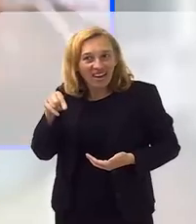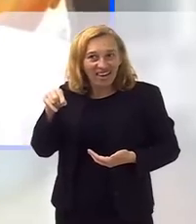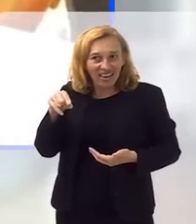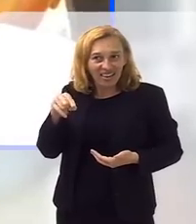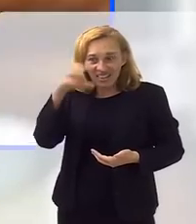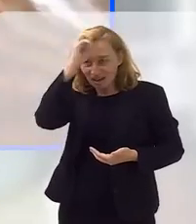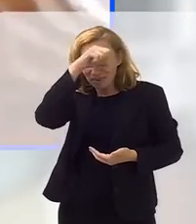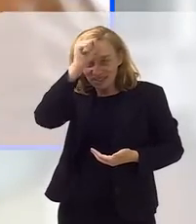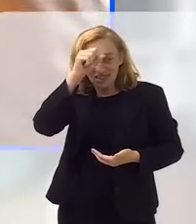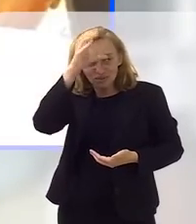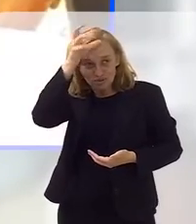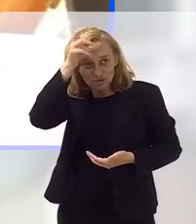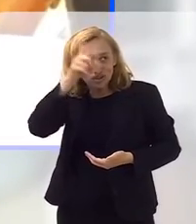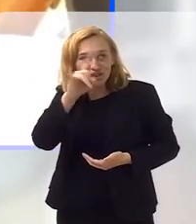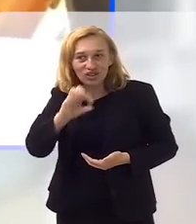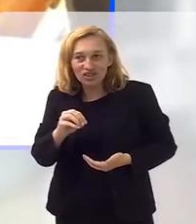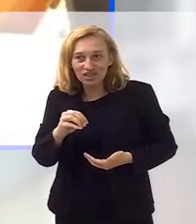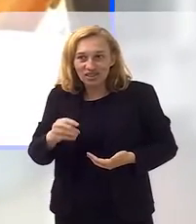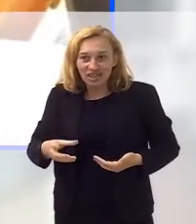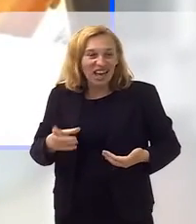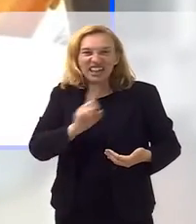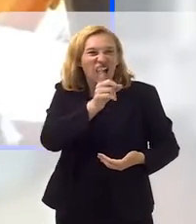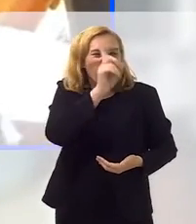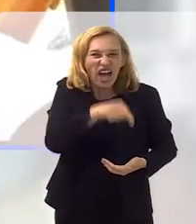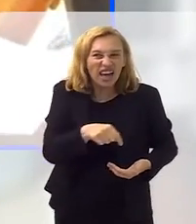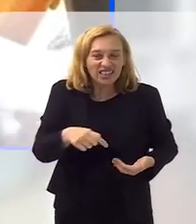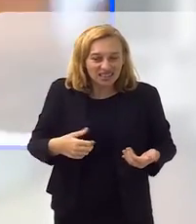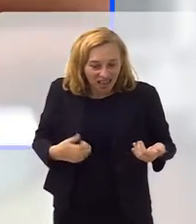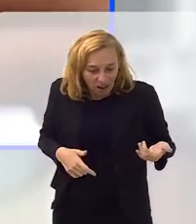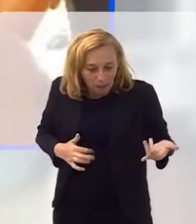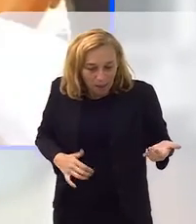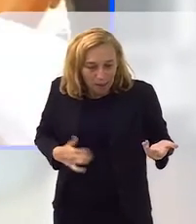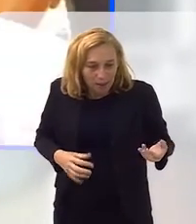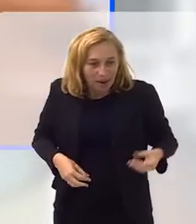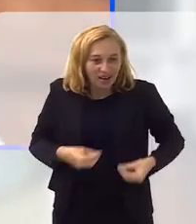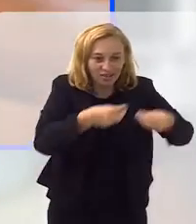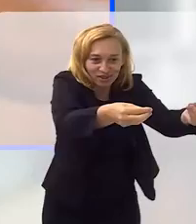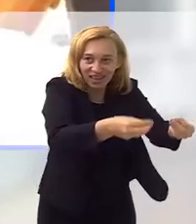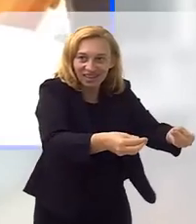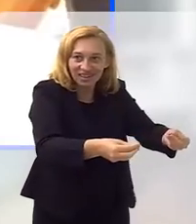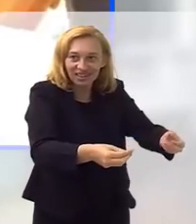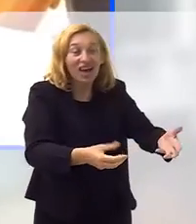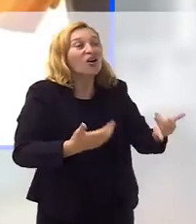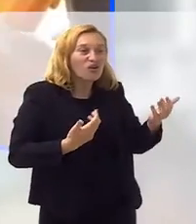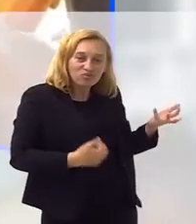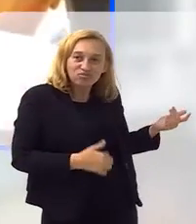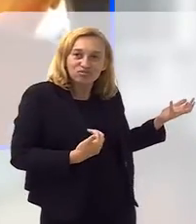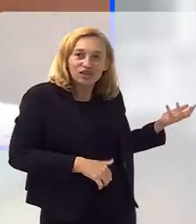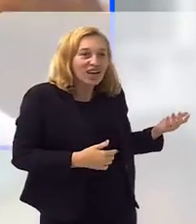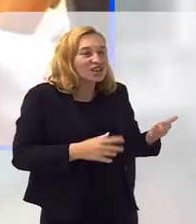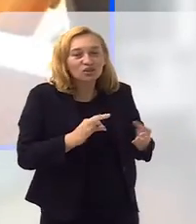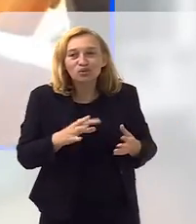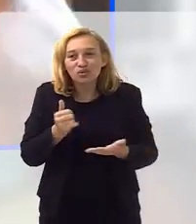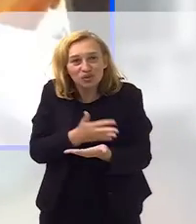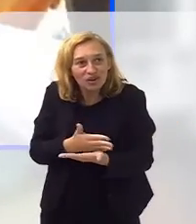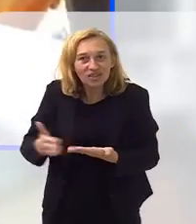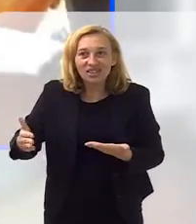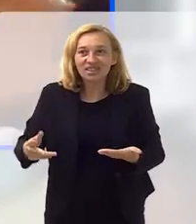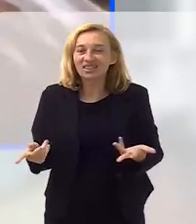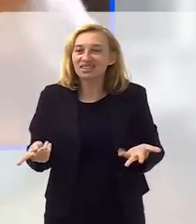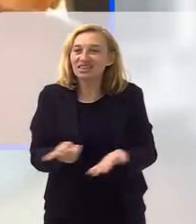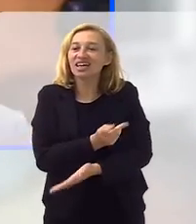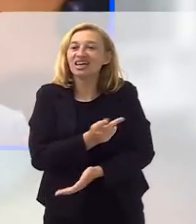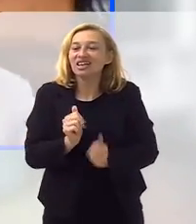de bandolim, que ela tinha aprendido com o tio Dionísio, né, ela falou, não é assim, ela assinou, eu toquei para ela, aí as coisas foram acontecendo,